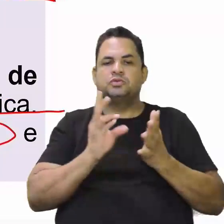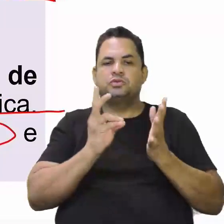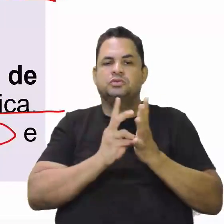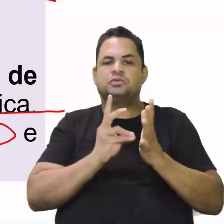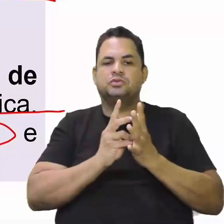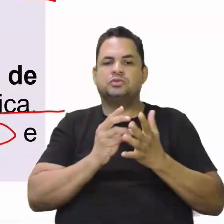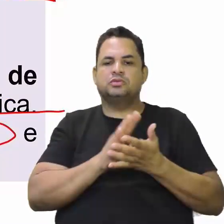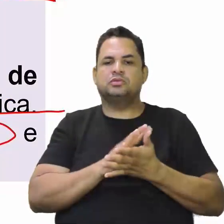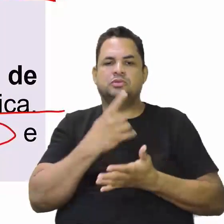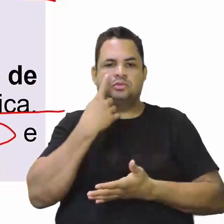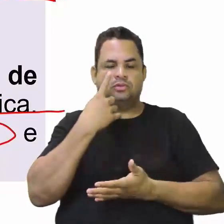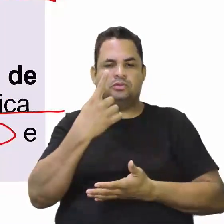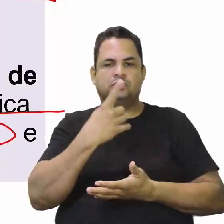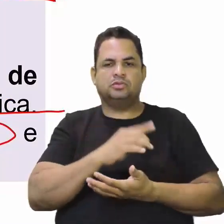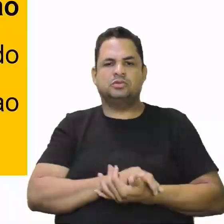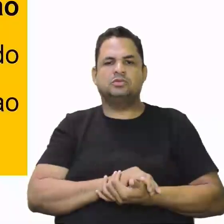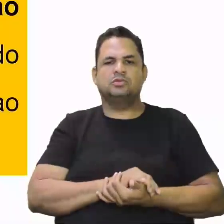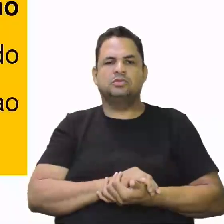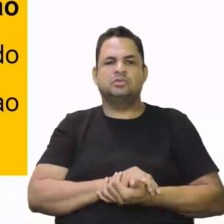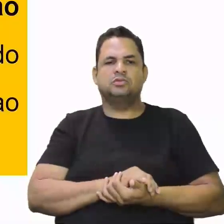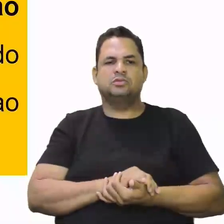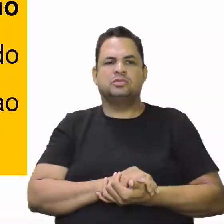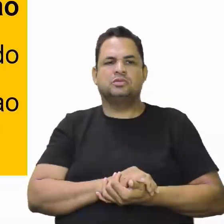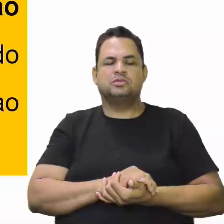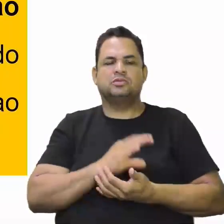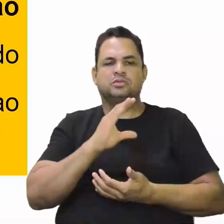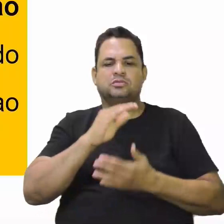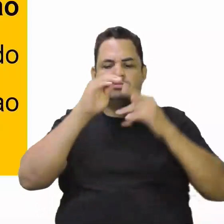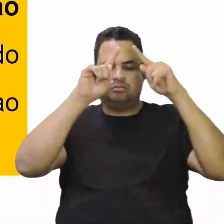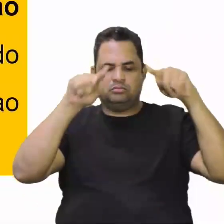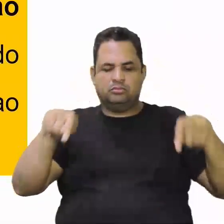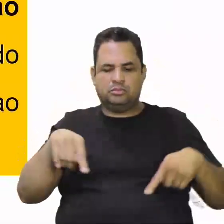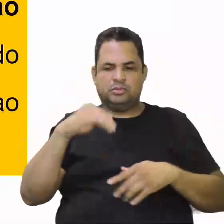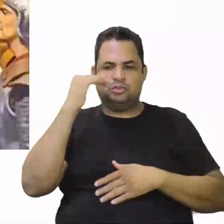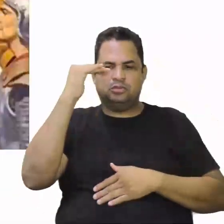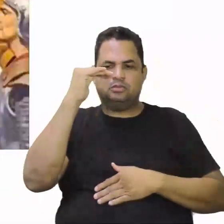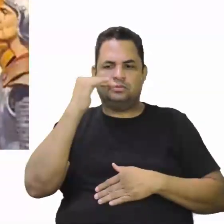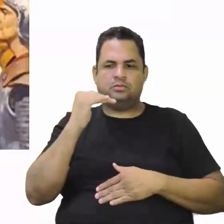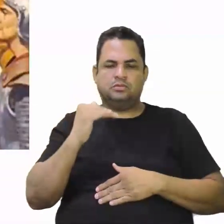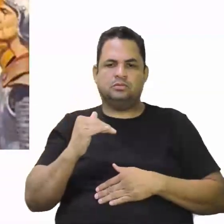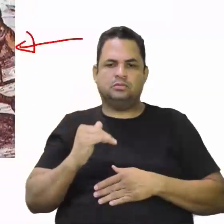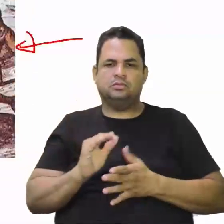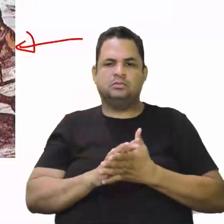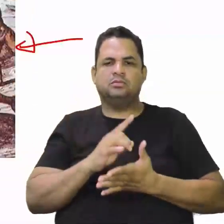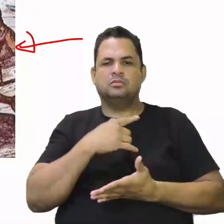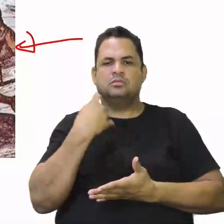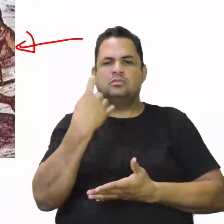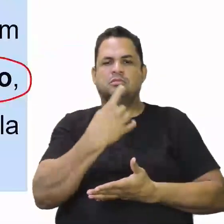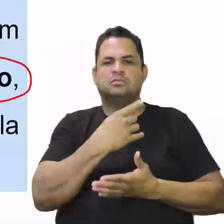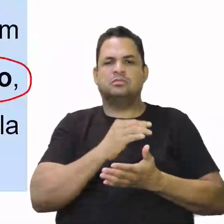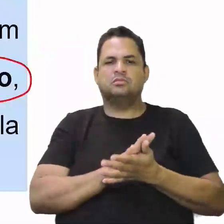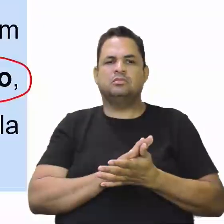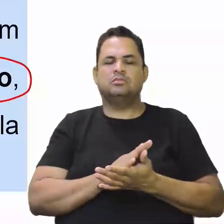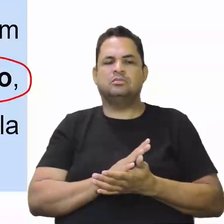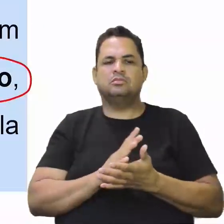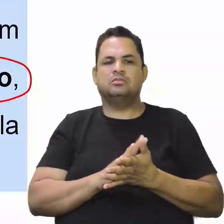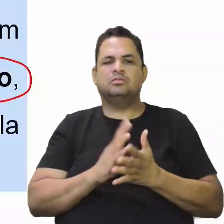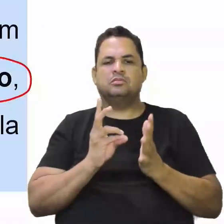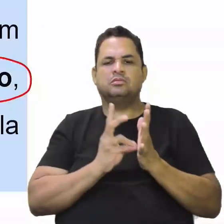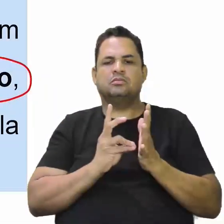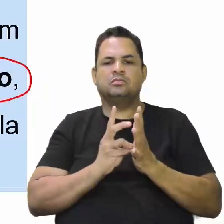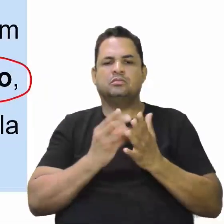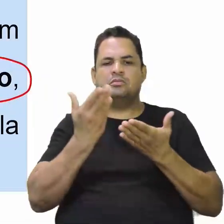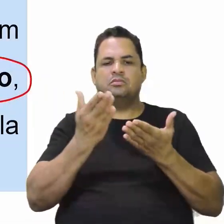Nós vimos aqui os chapetones, os crioulos e os indígenas. E nós estamos falando desses indígenas, que é esses